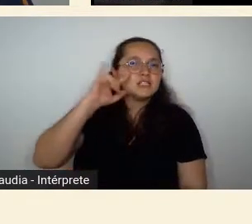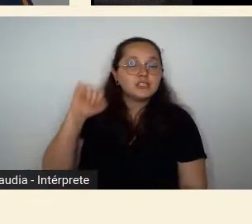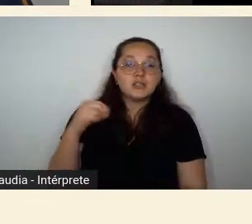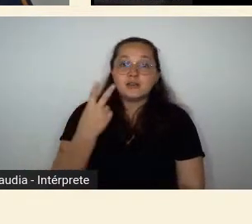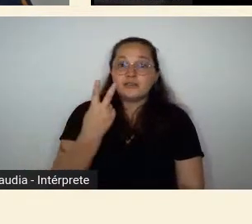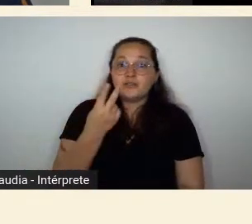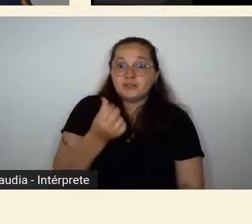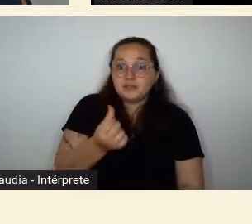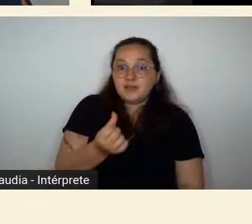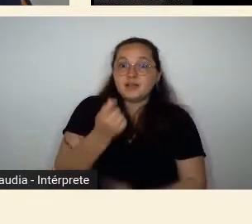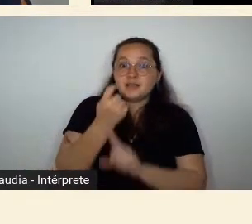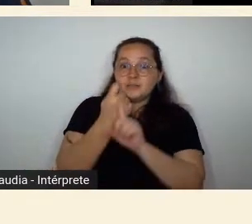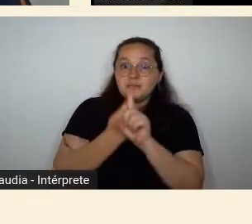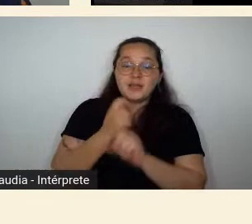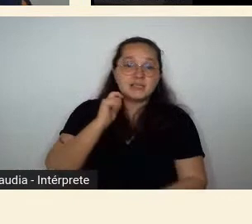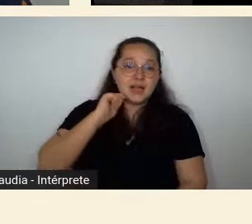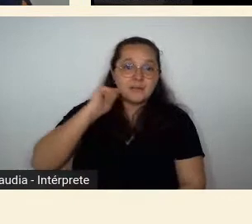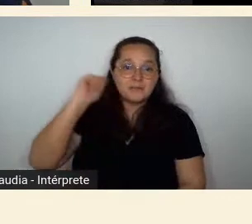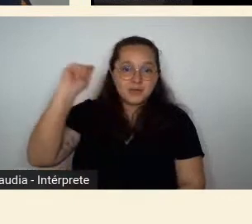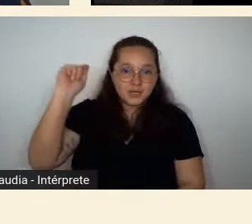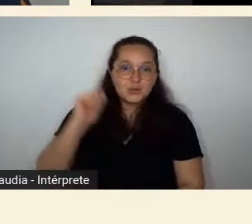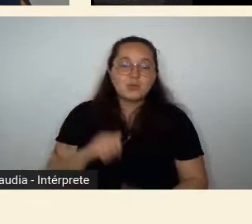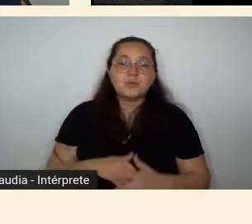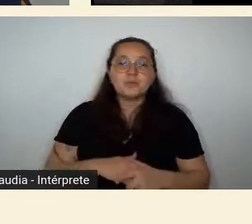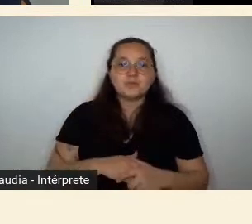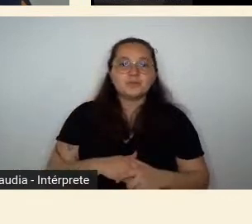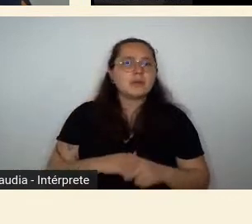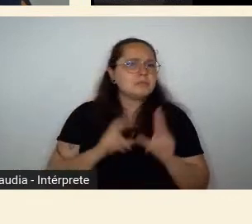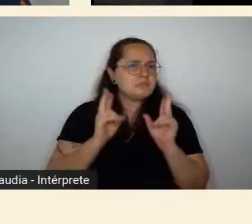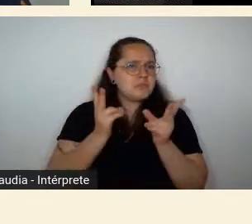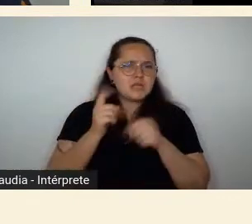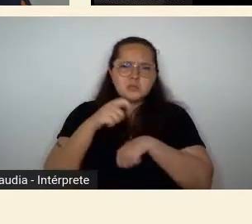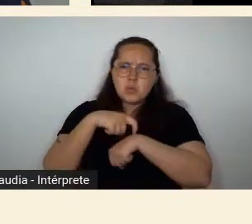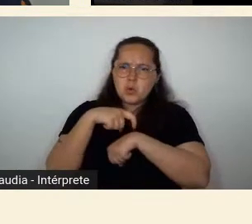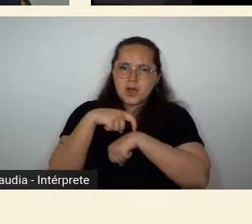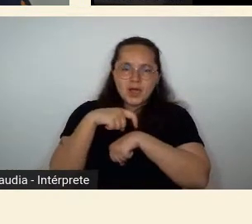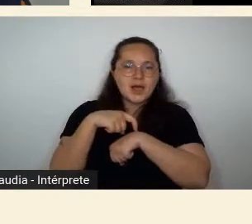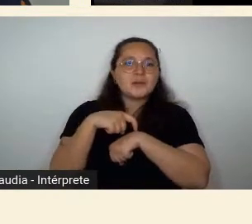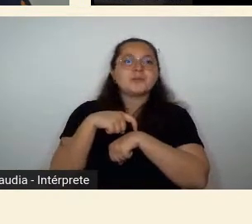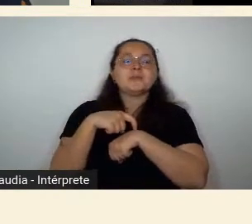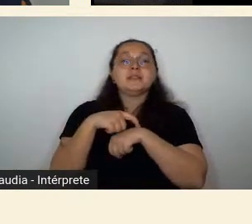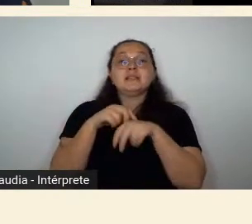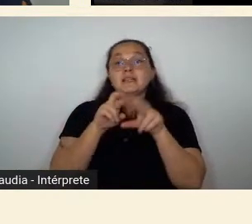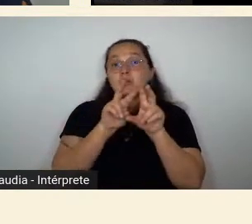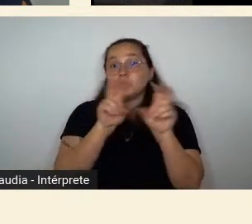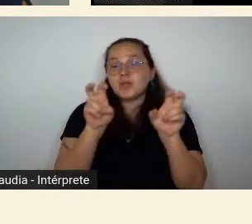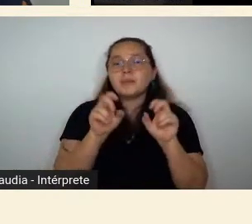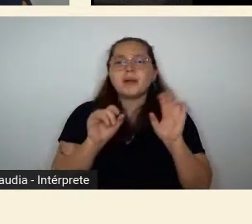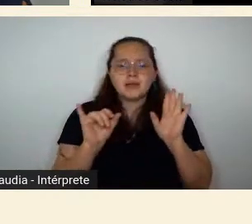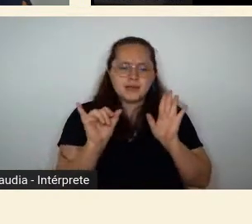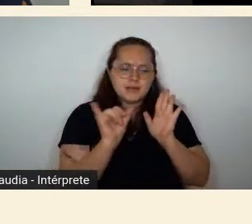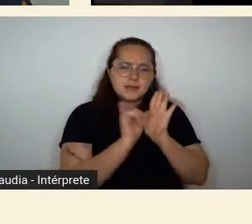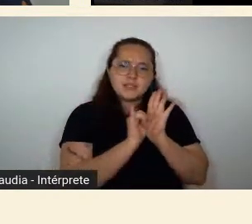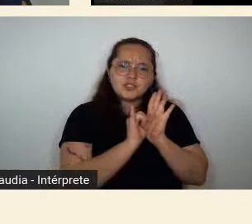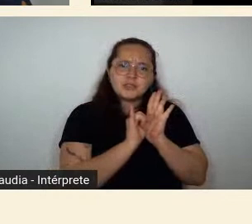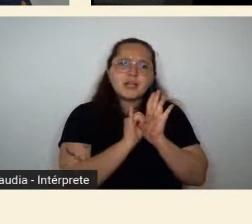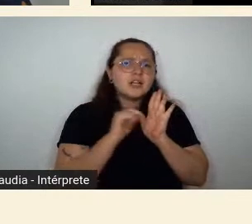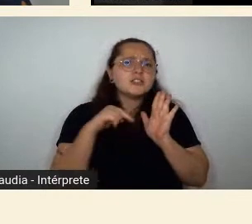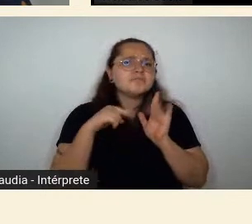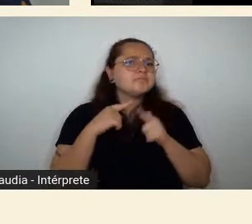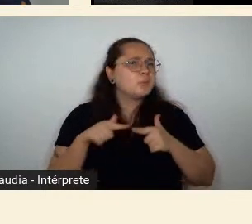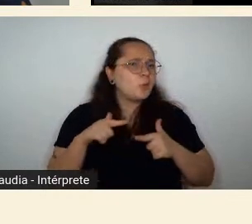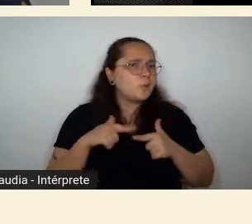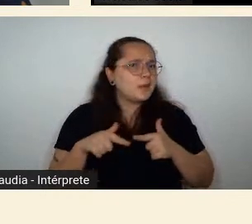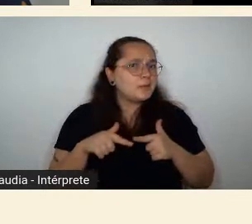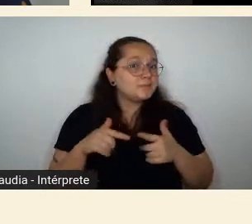abril o próximo no mesmo horário às 18 horas com o tema identidade como problema e a